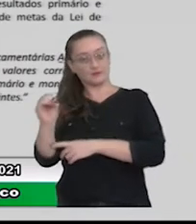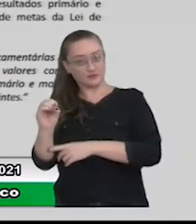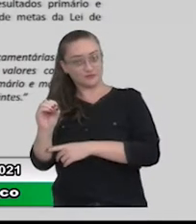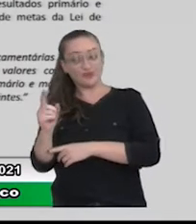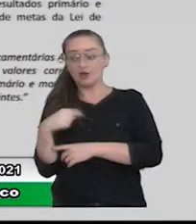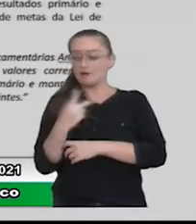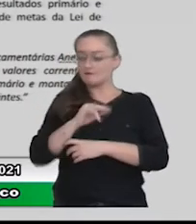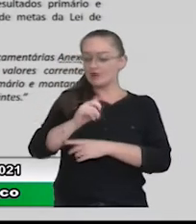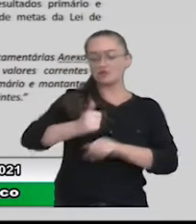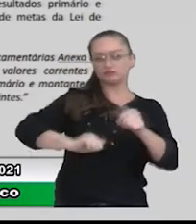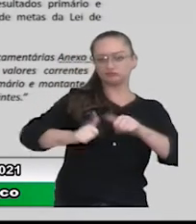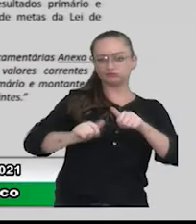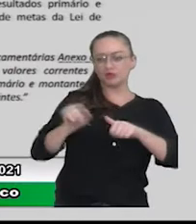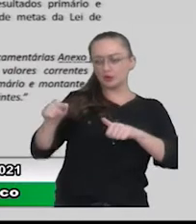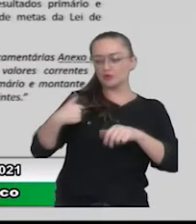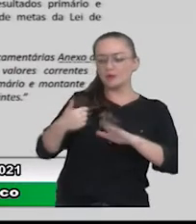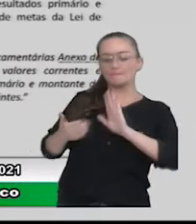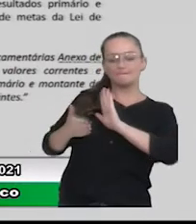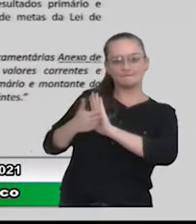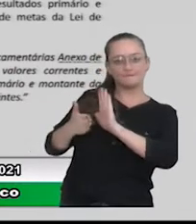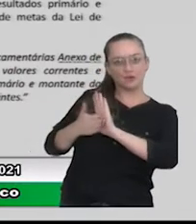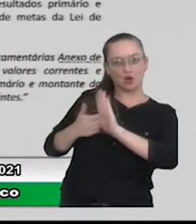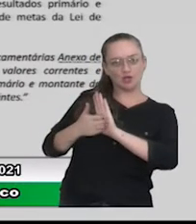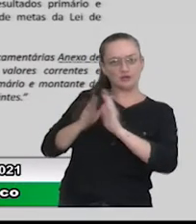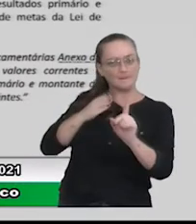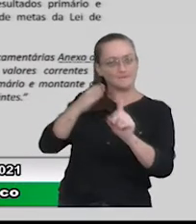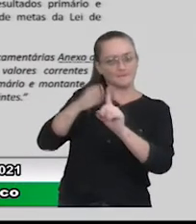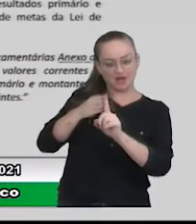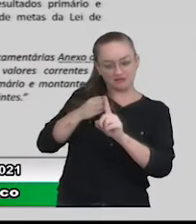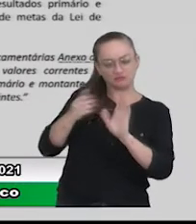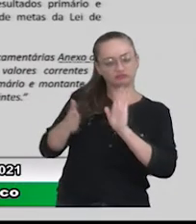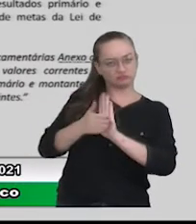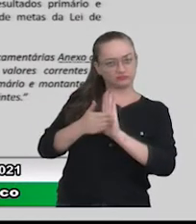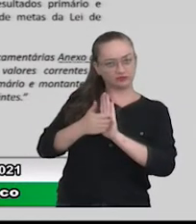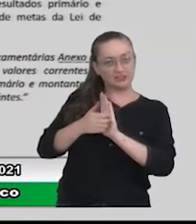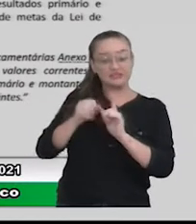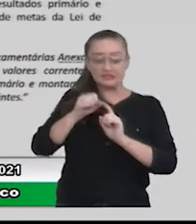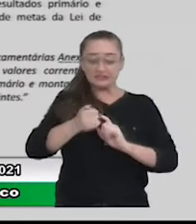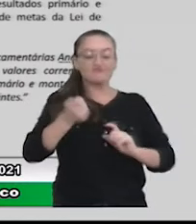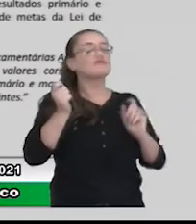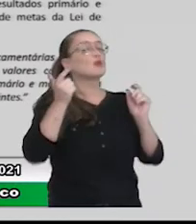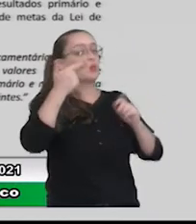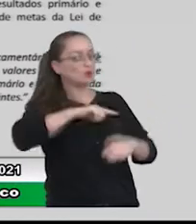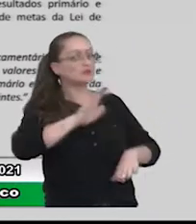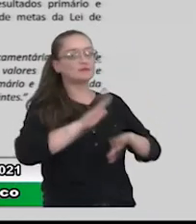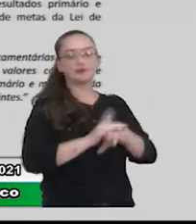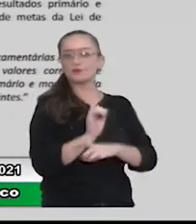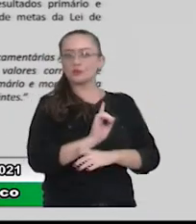se daquela previsão que a gente fez, se as metas que a gente estipulou, se a gente conseguiu cumprir.